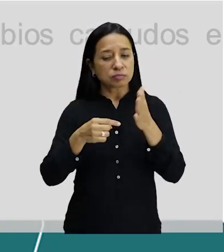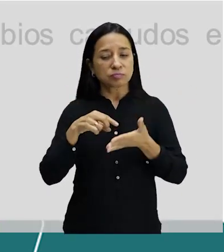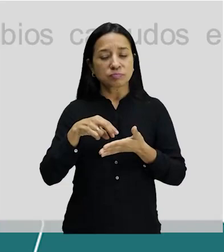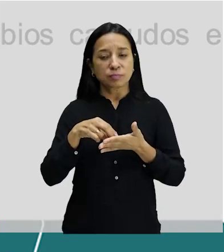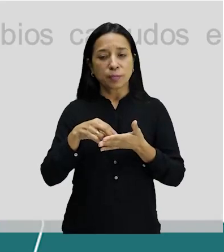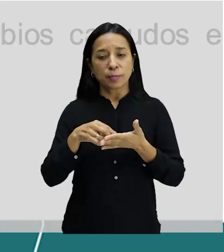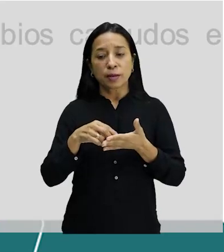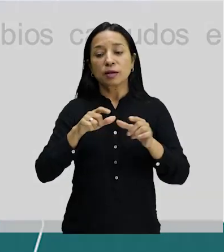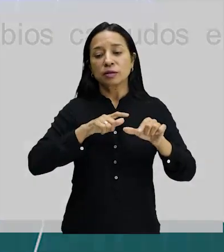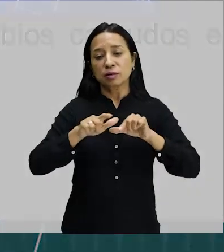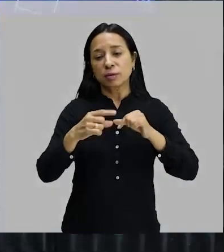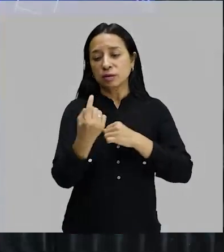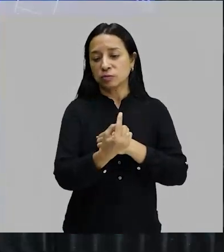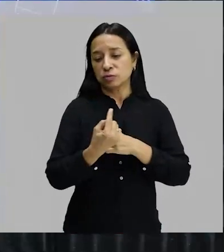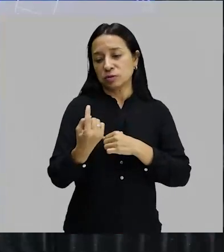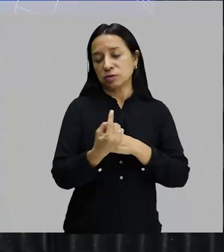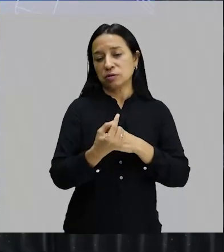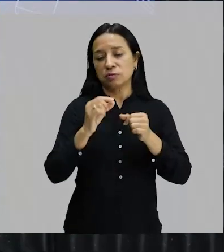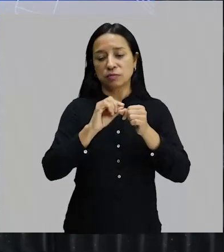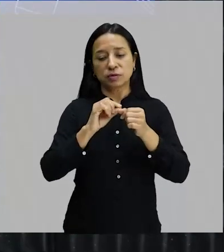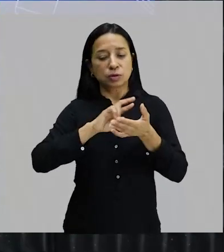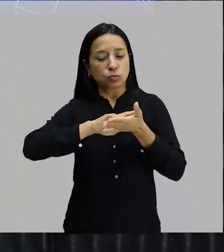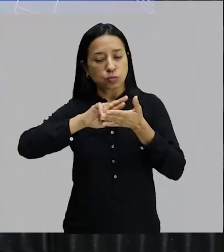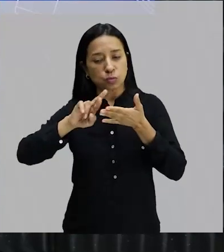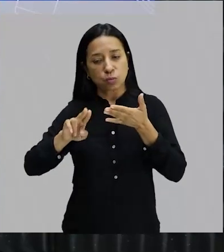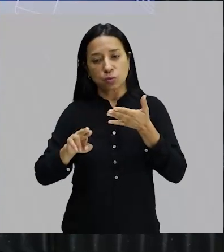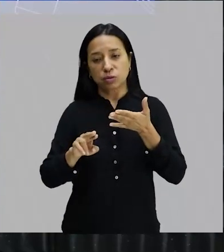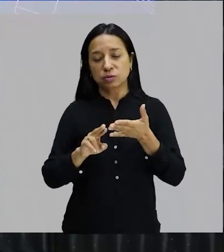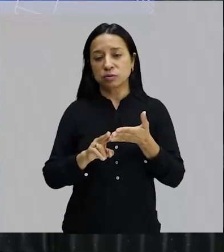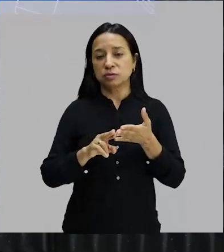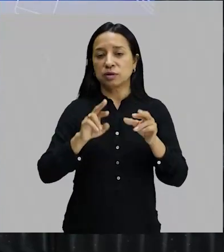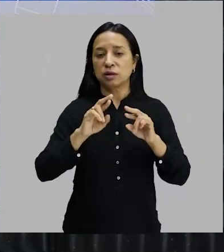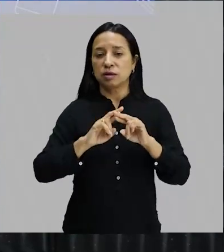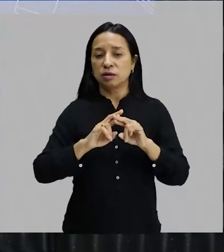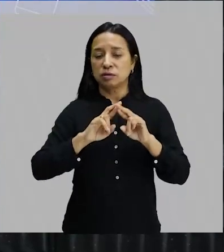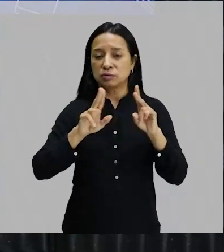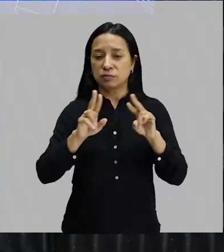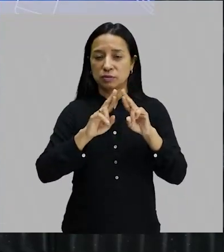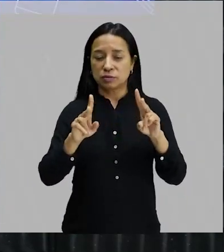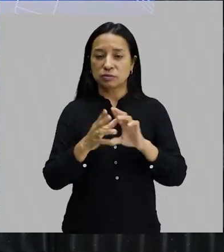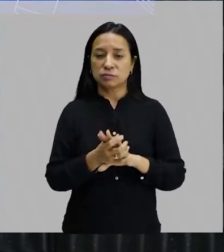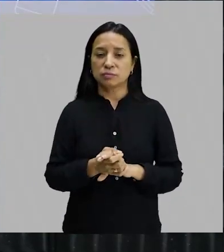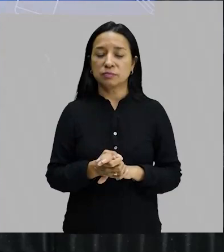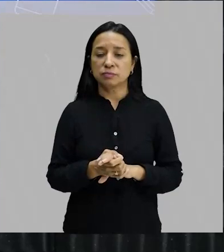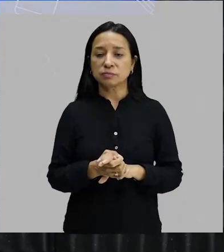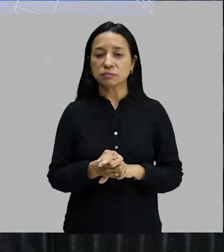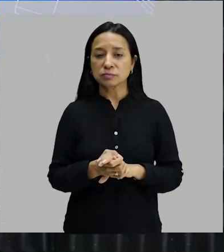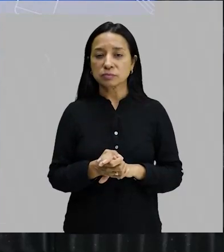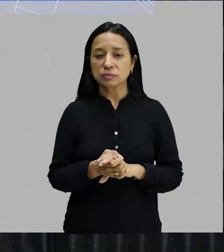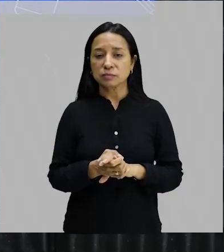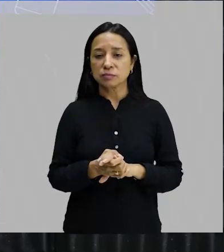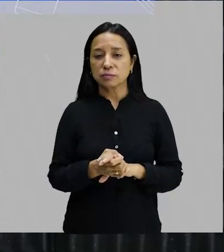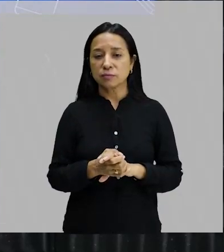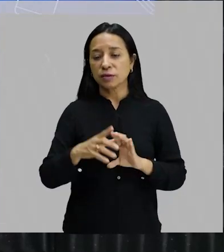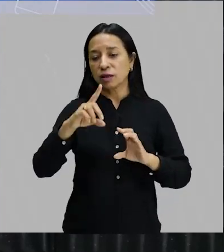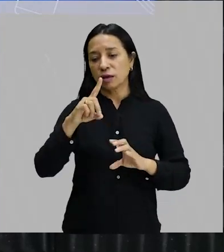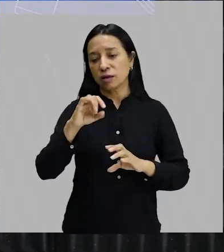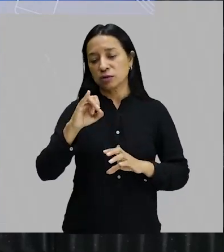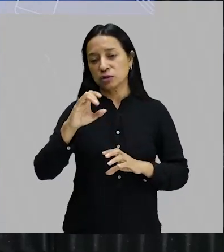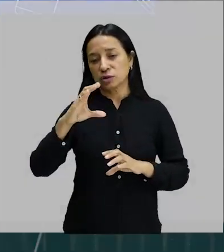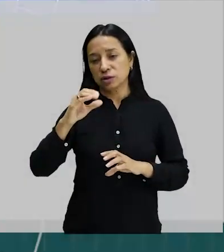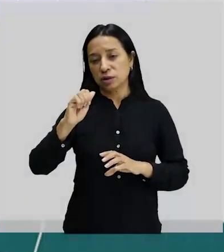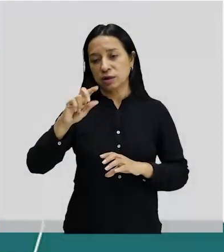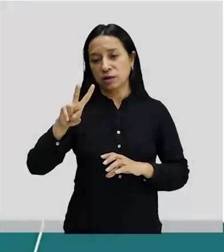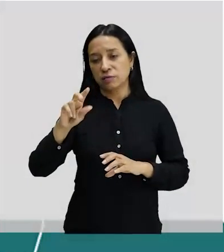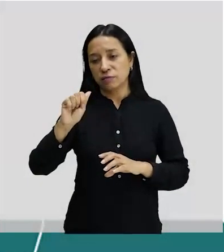estou trabalhando isolado, todo mundo está fazendo coisas diferentes. Um exemplo disso é um cara bem pouco conhecido, chamado Emiliano Di Cavalcante,